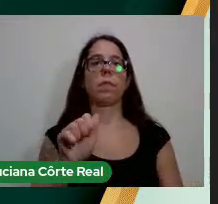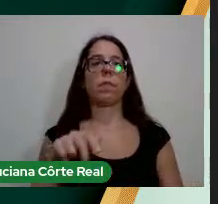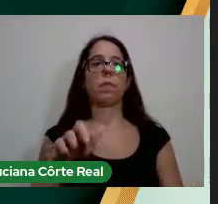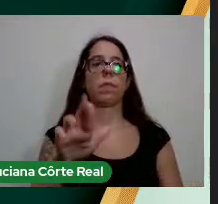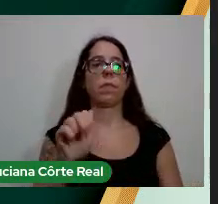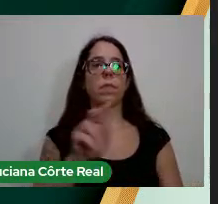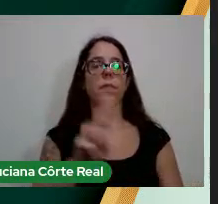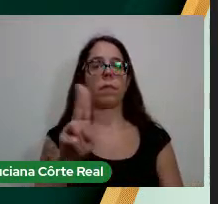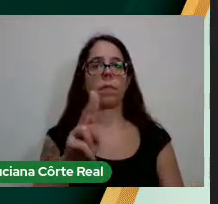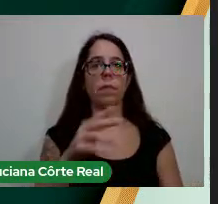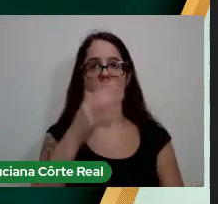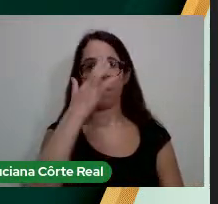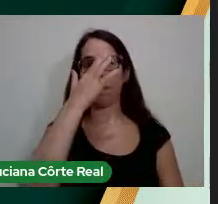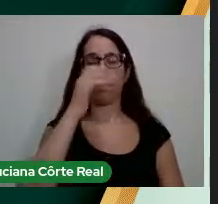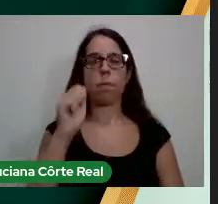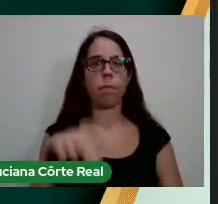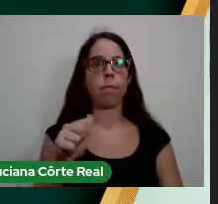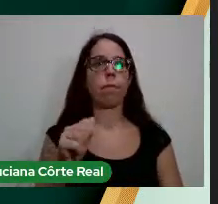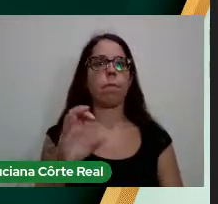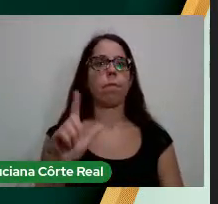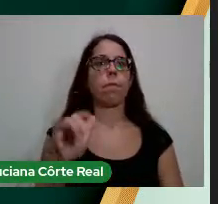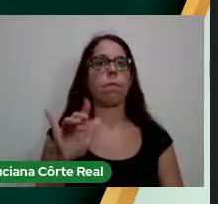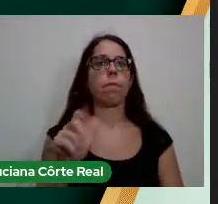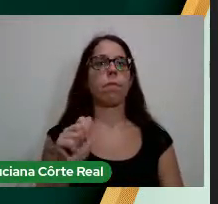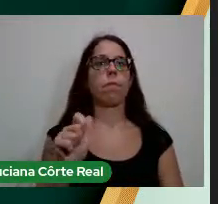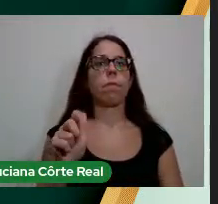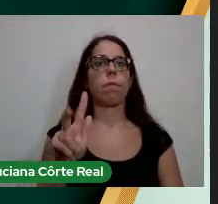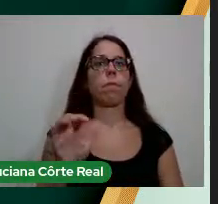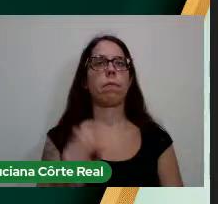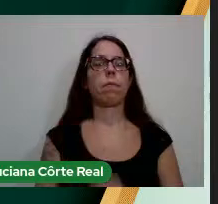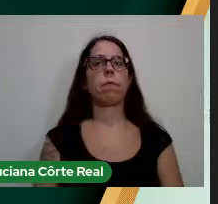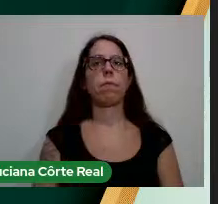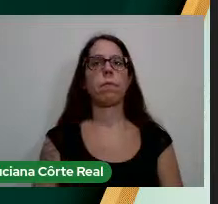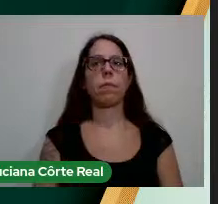Ana Cláudia Alves da Silveira Barreto